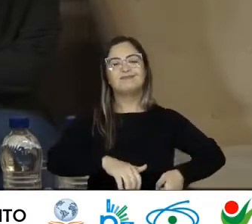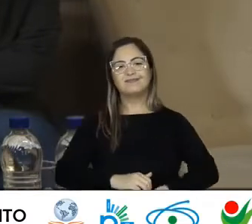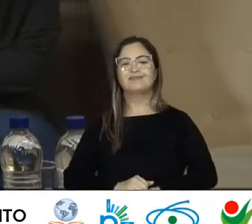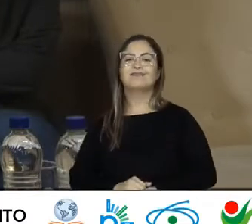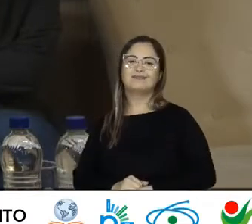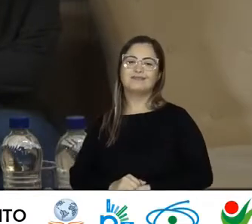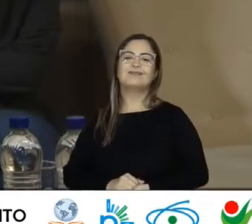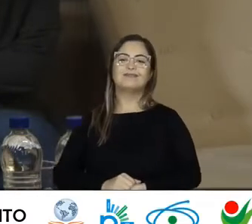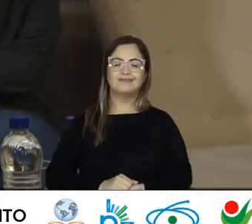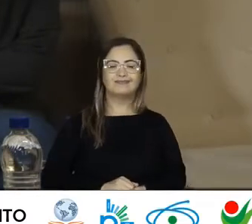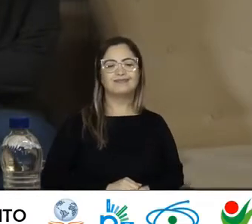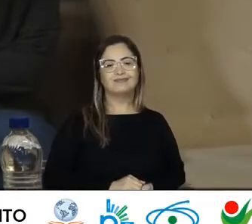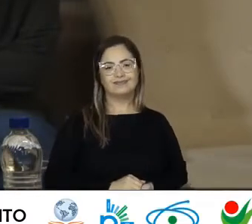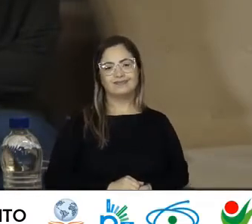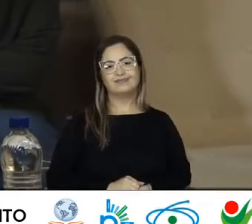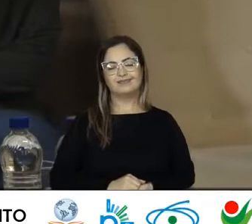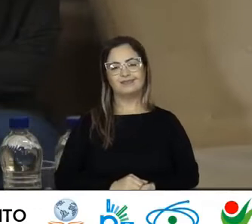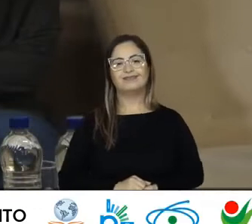Meus pés